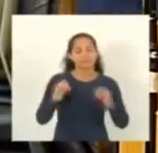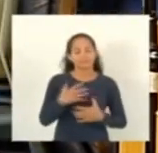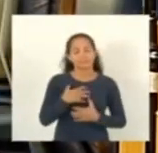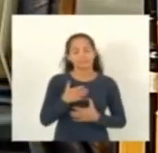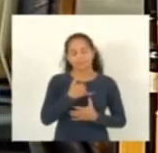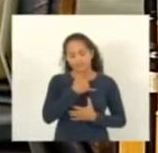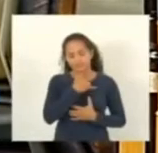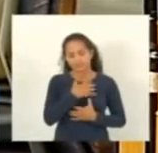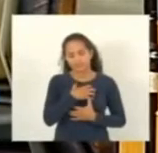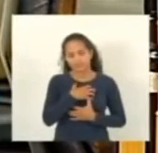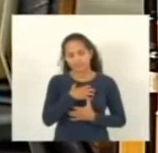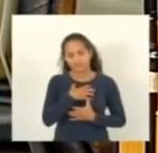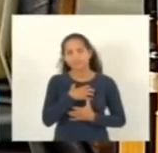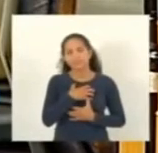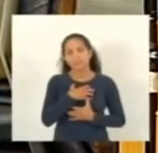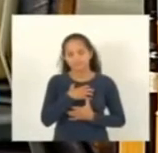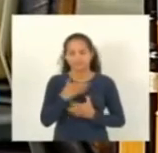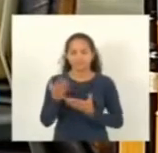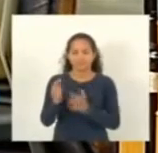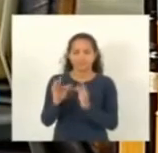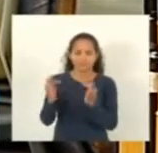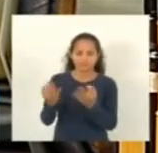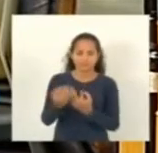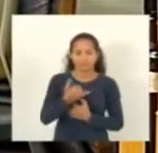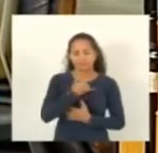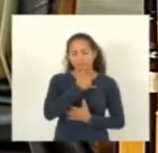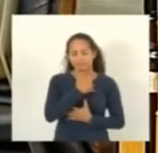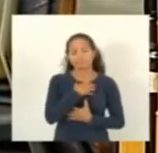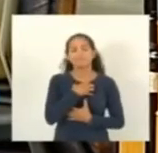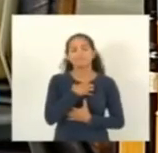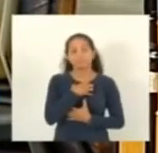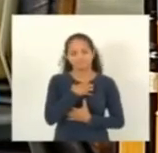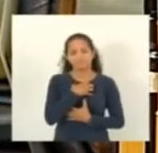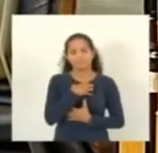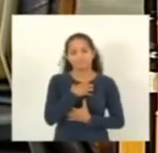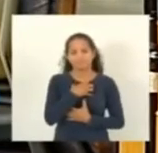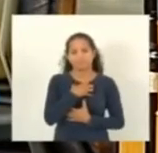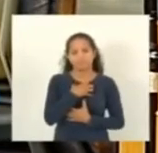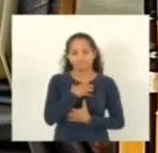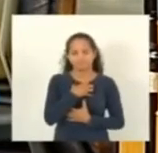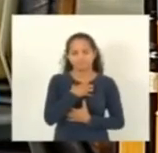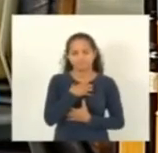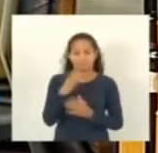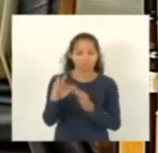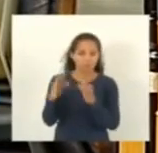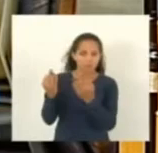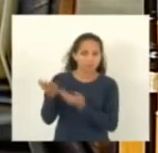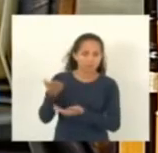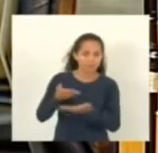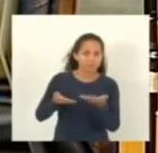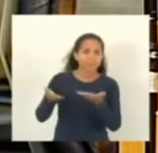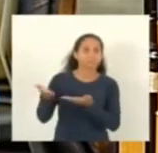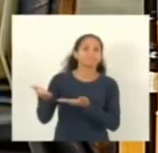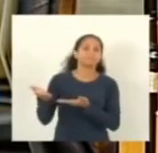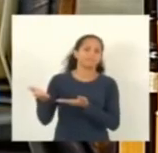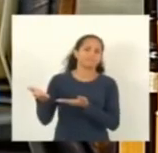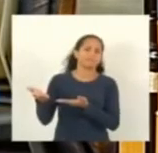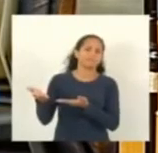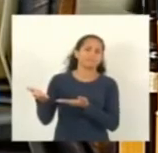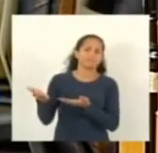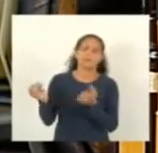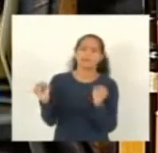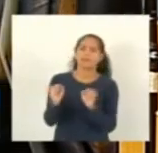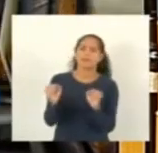solidariedade o meu voto de pesar a minha tristeza que eu compartilho com essa família família de